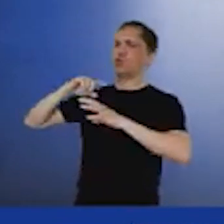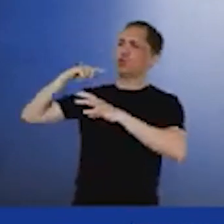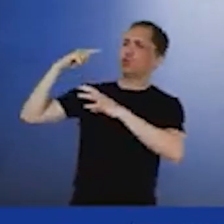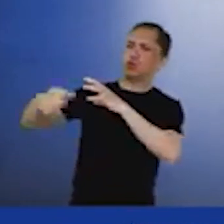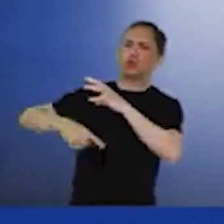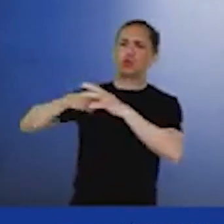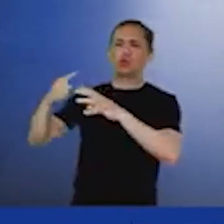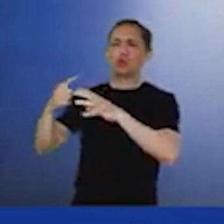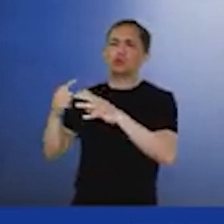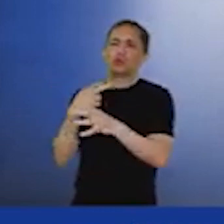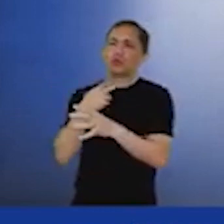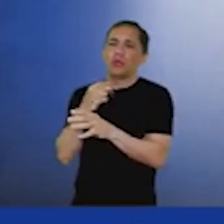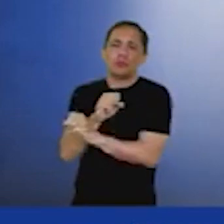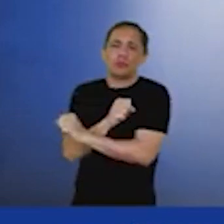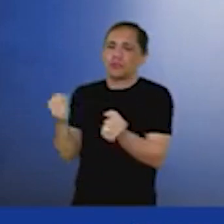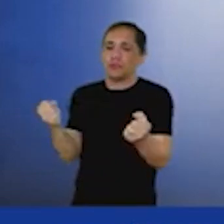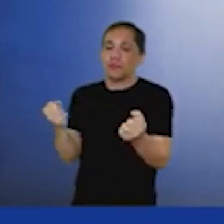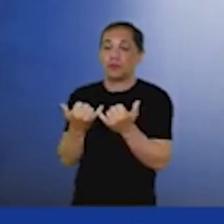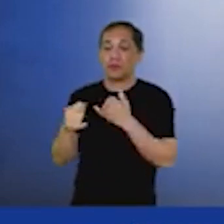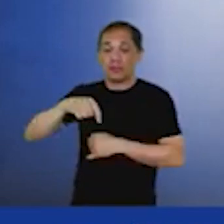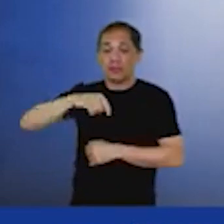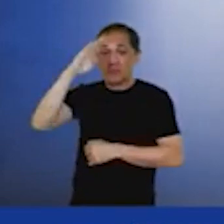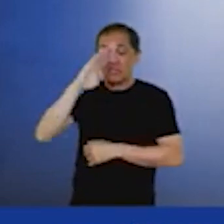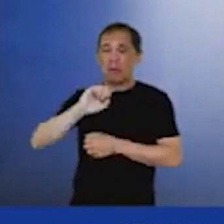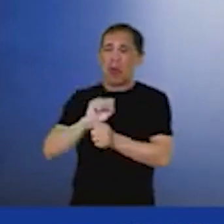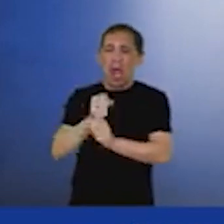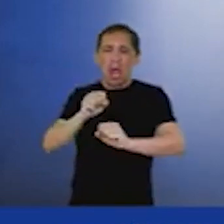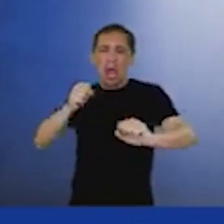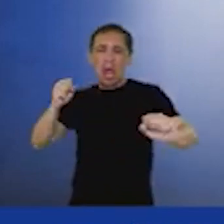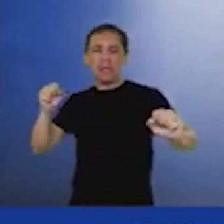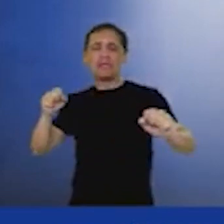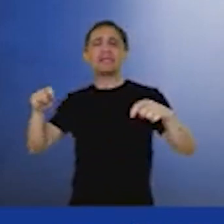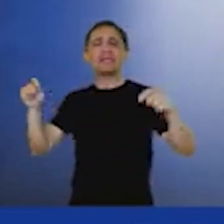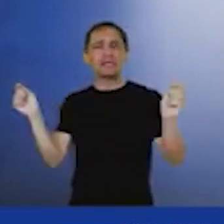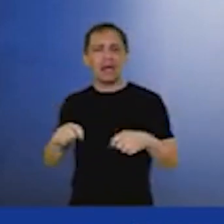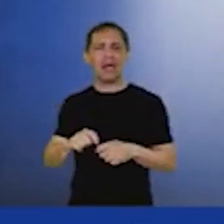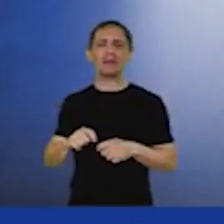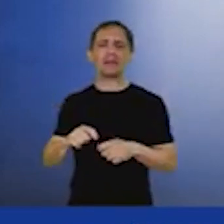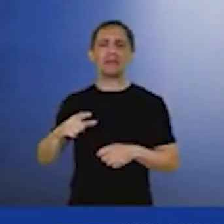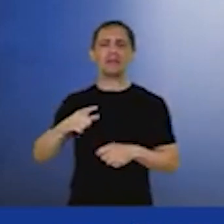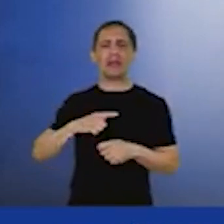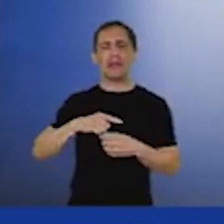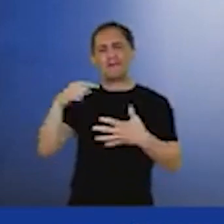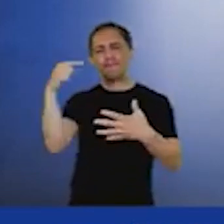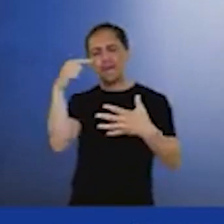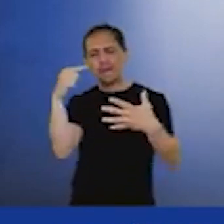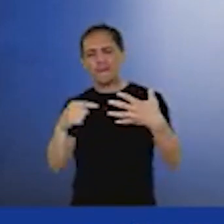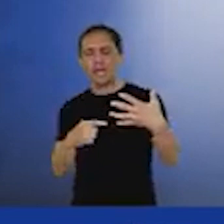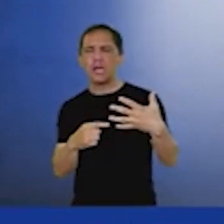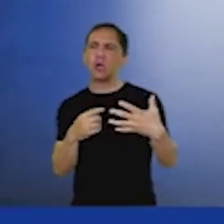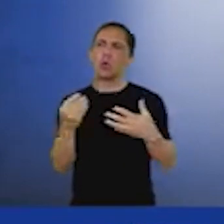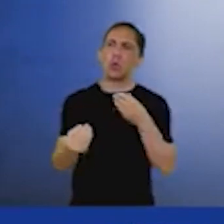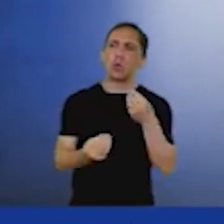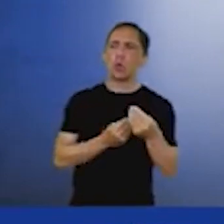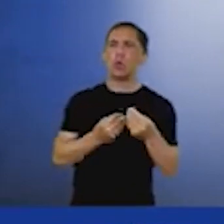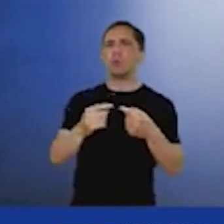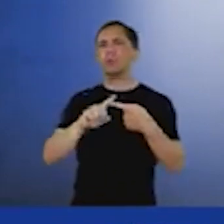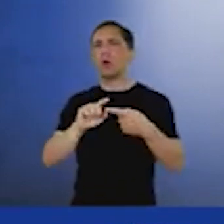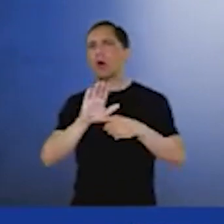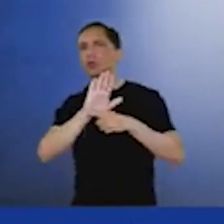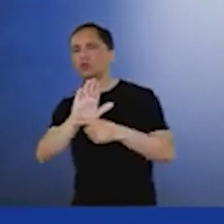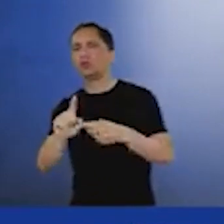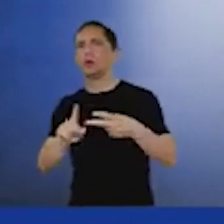miríade muito grande de soluções que podem ser trazidas. Então, a gente tem que sempre pensar na sociedade, nessa transição